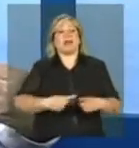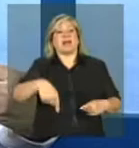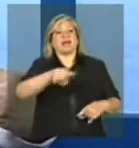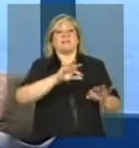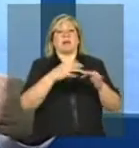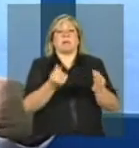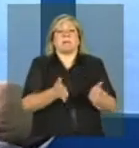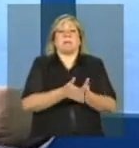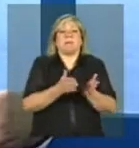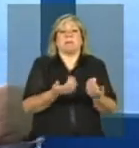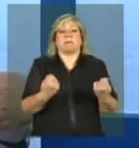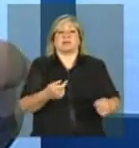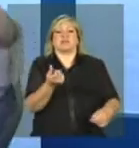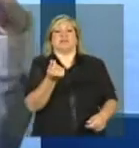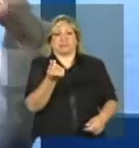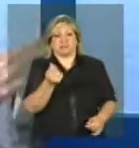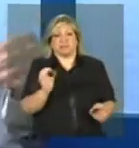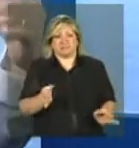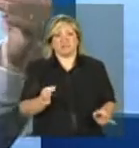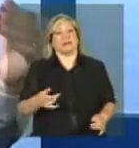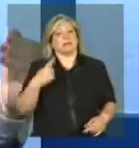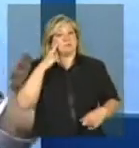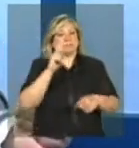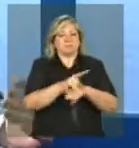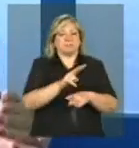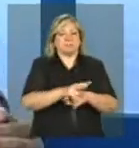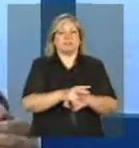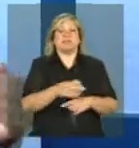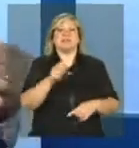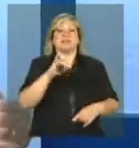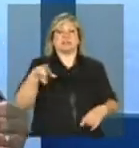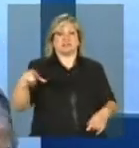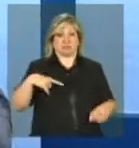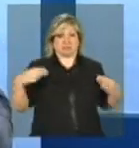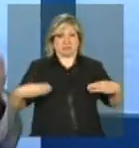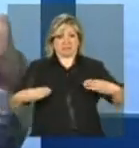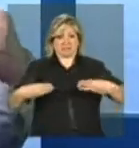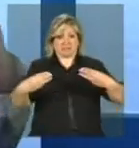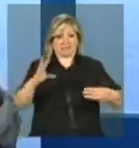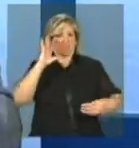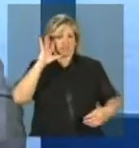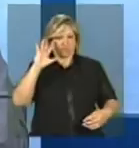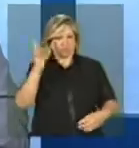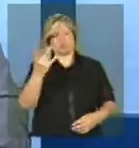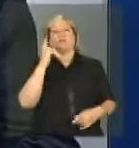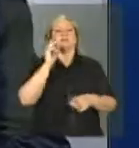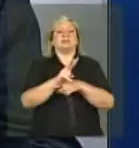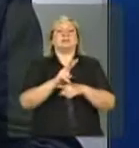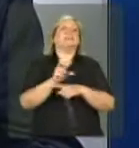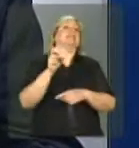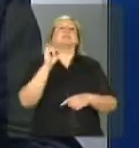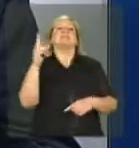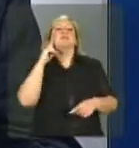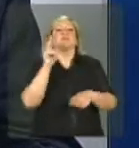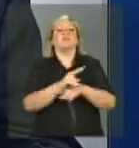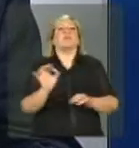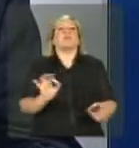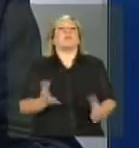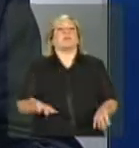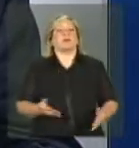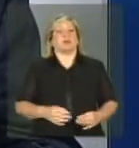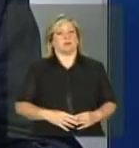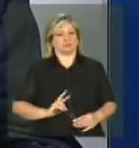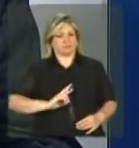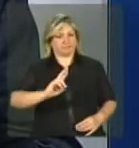dependência muito grande desse recurso. Que medida que o Ministério toma em relação a esse não acompanhamento? Essa pergunta é fundamental.